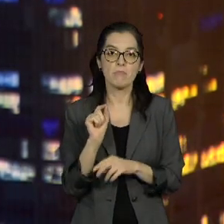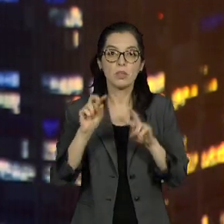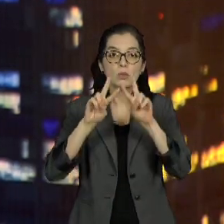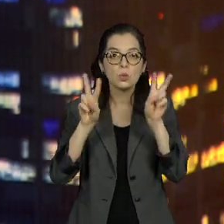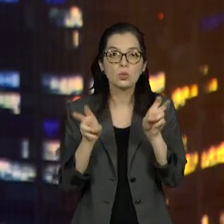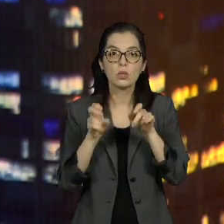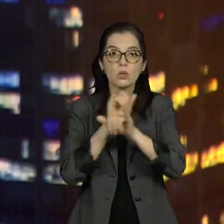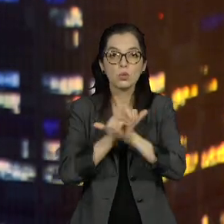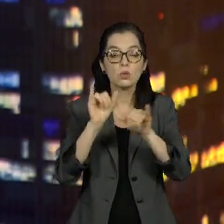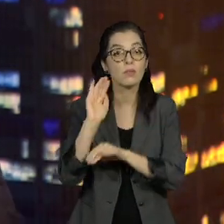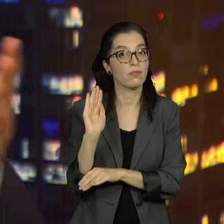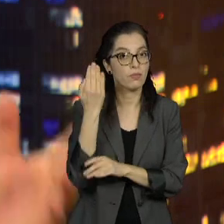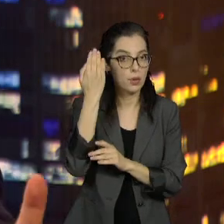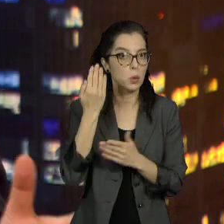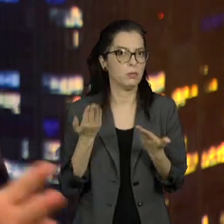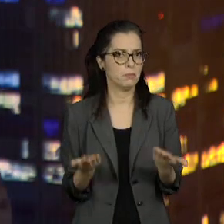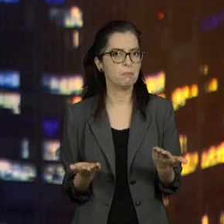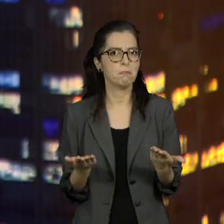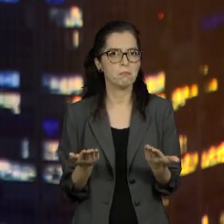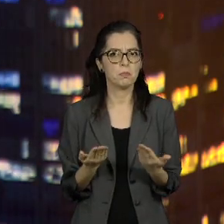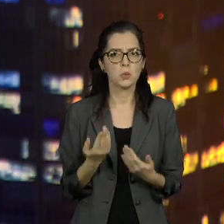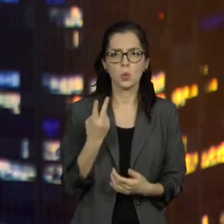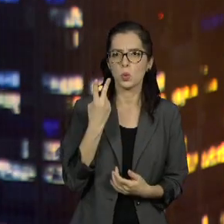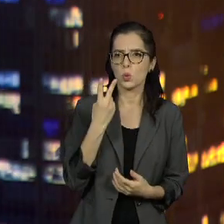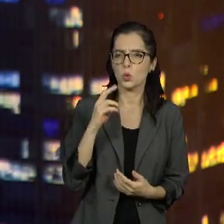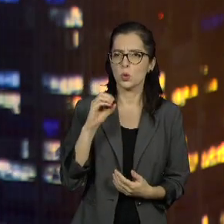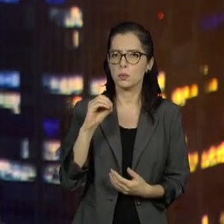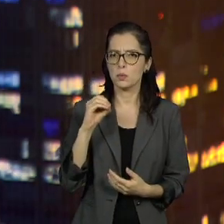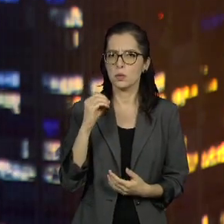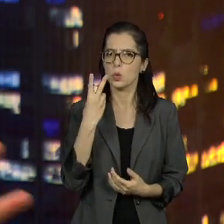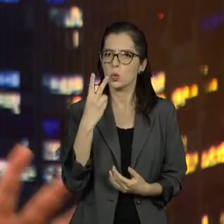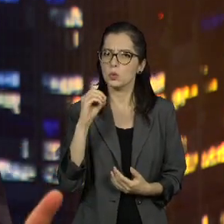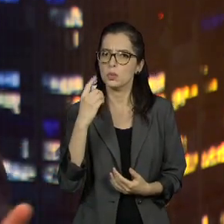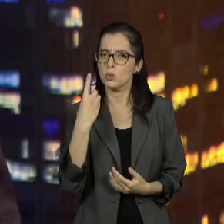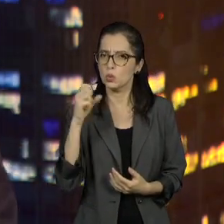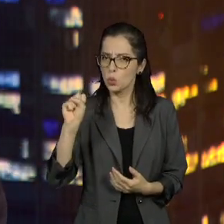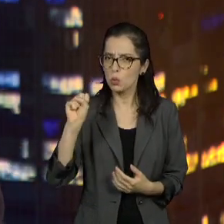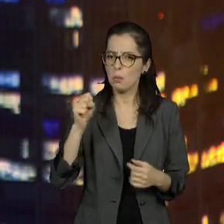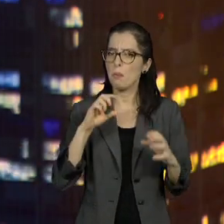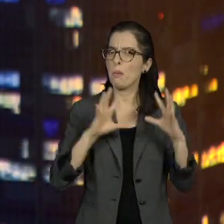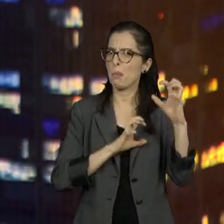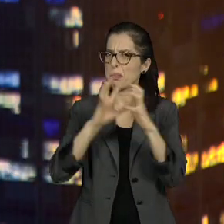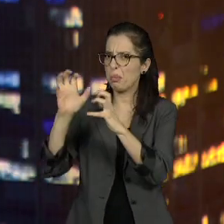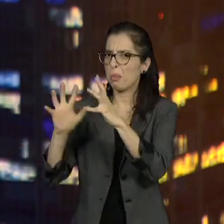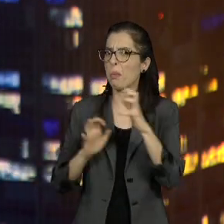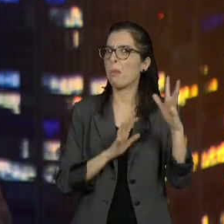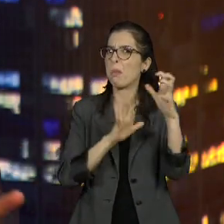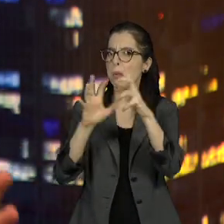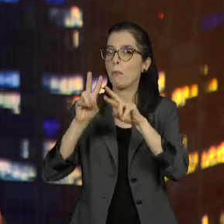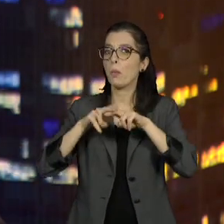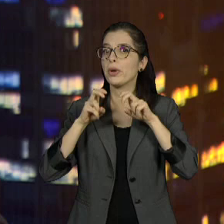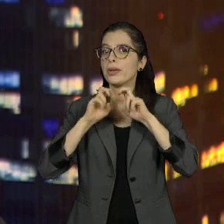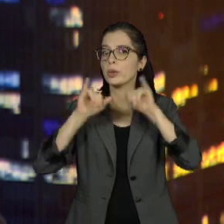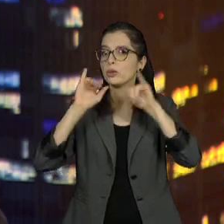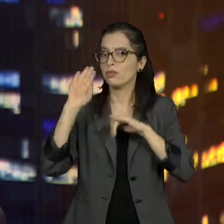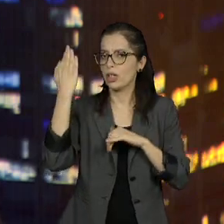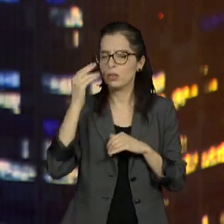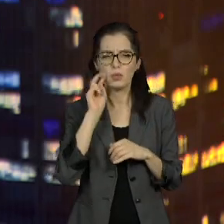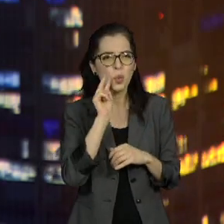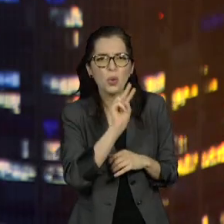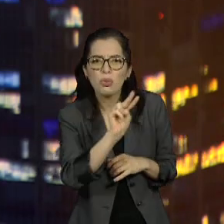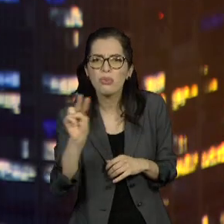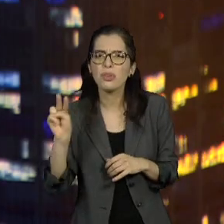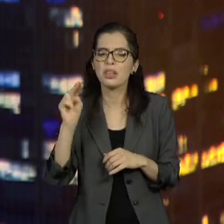ácida que tivemos em 2018. Não sei se vocês concordam, mas a gente que está um pouco mais próximo ali dos bastidores, nós tivemos em São Paulo, ao